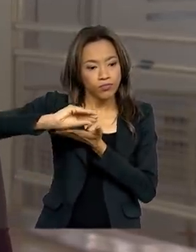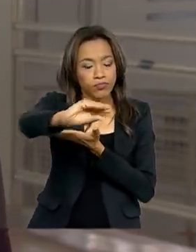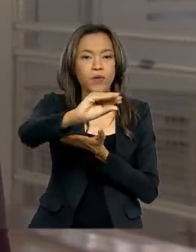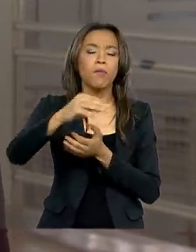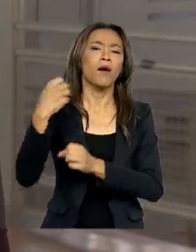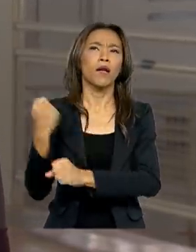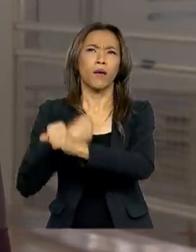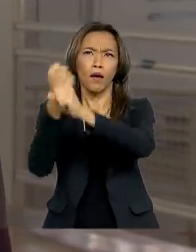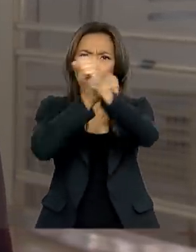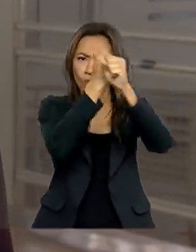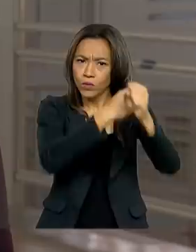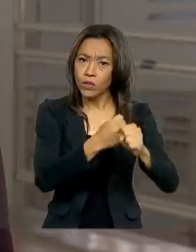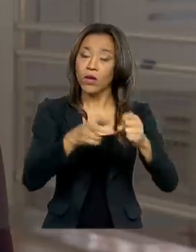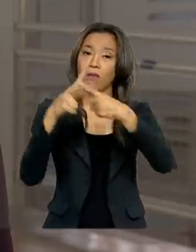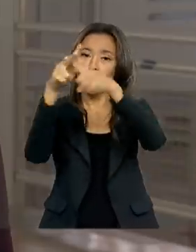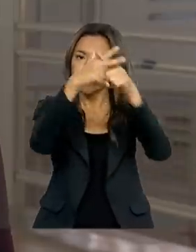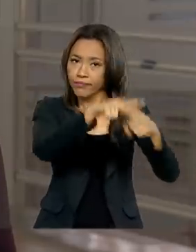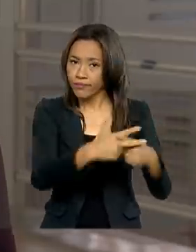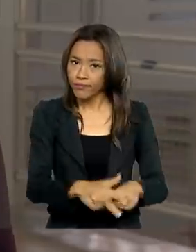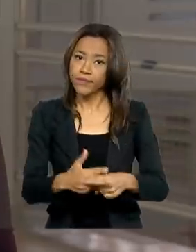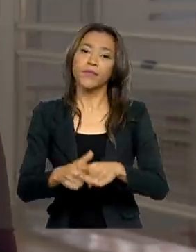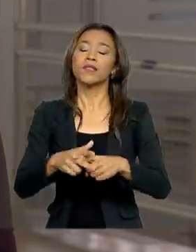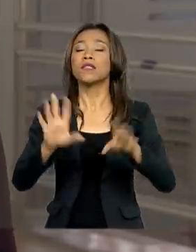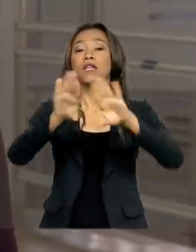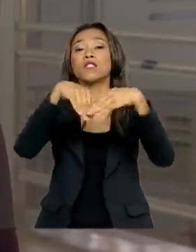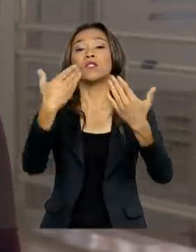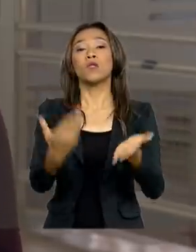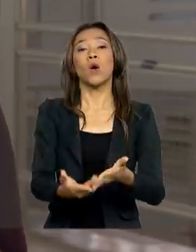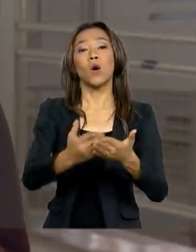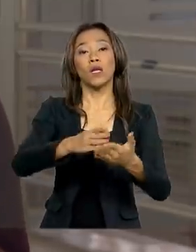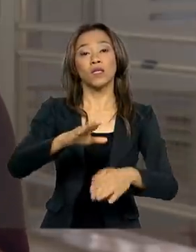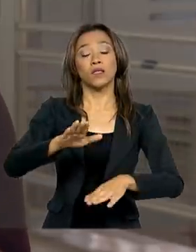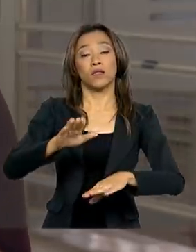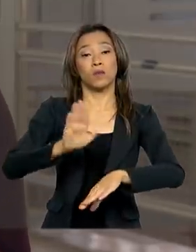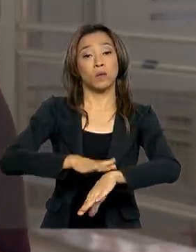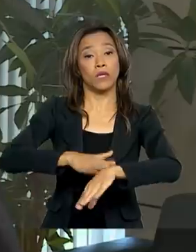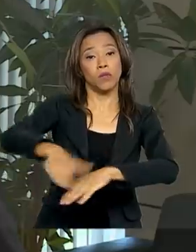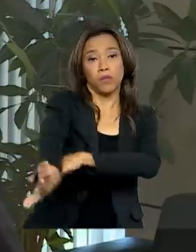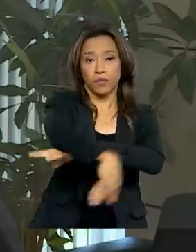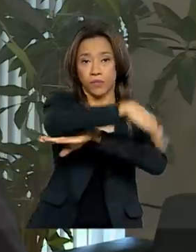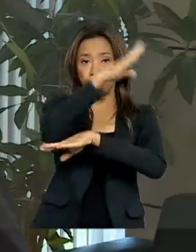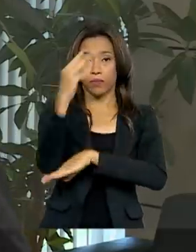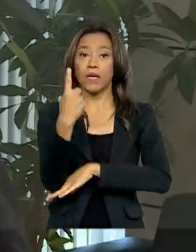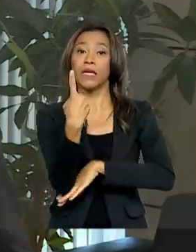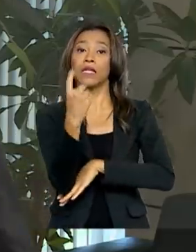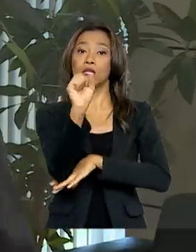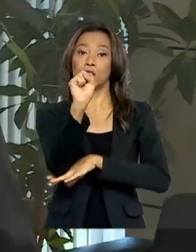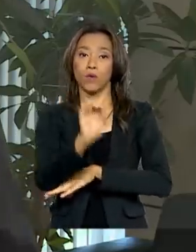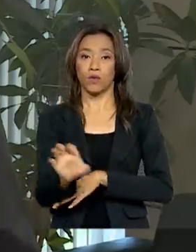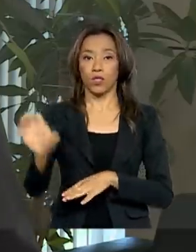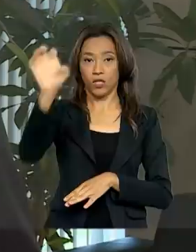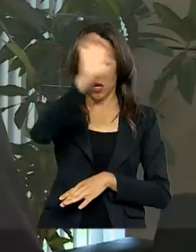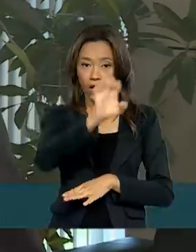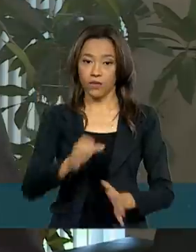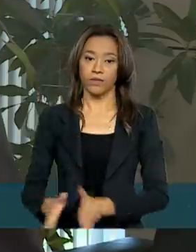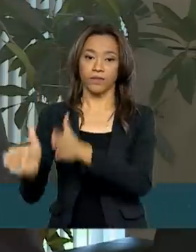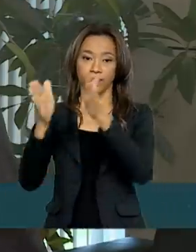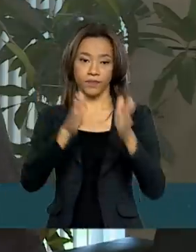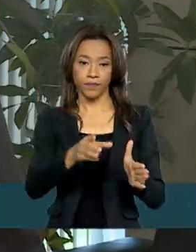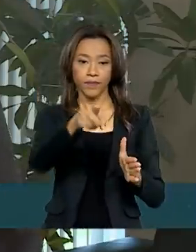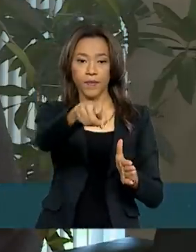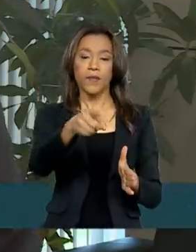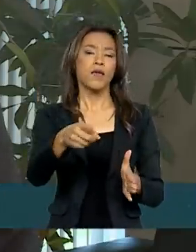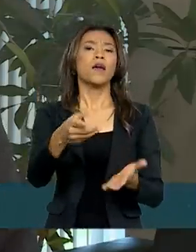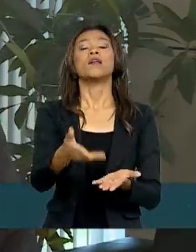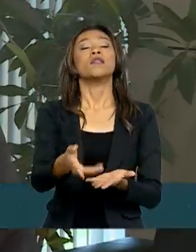funcionamento de escolas de ensino médio em tempo integral em 18 estados. Nós também anteciparemos a primeira parcela